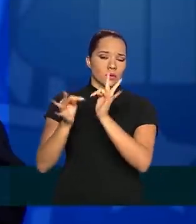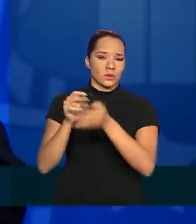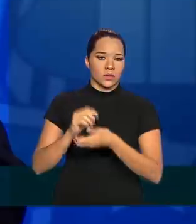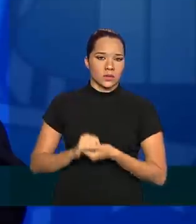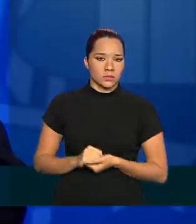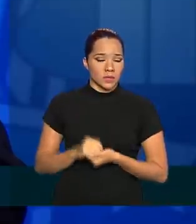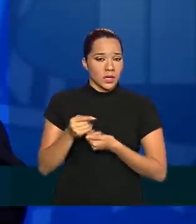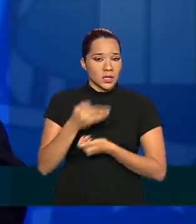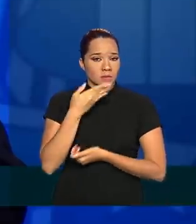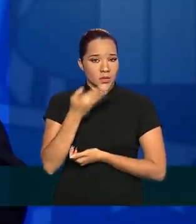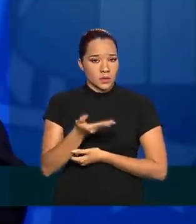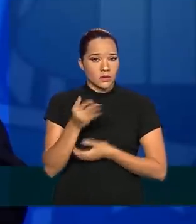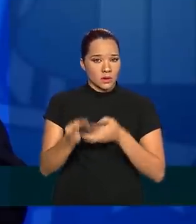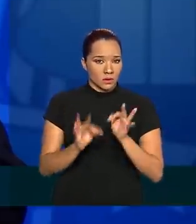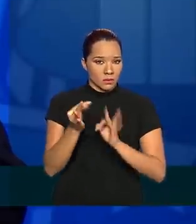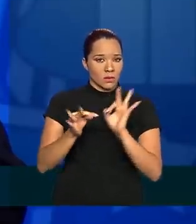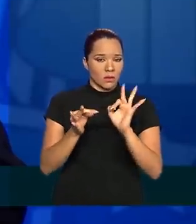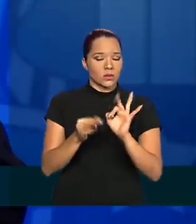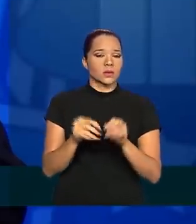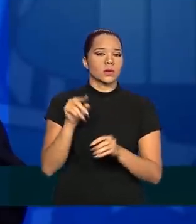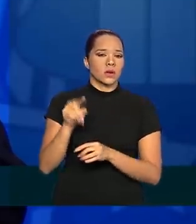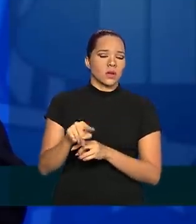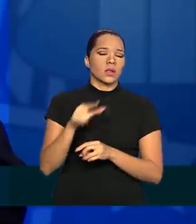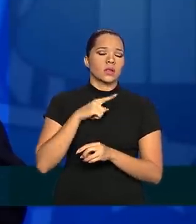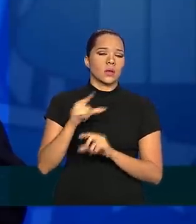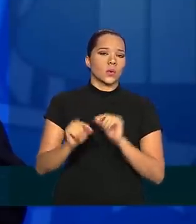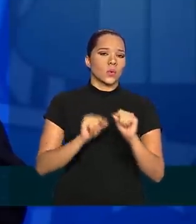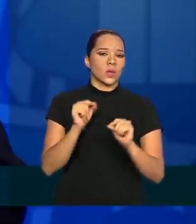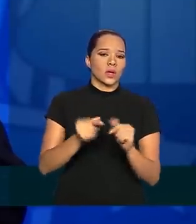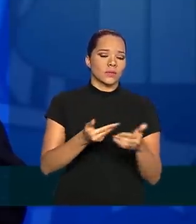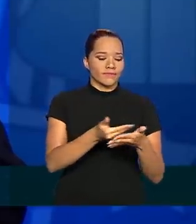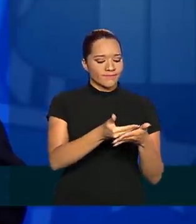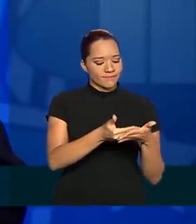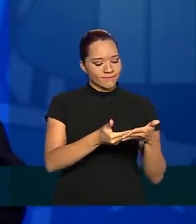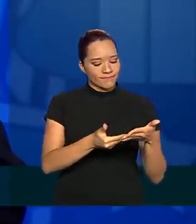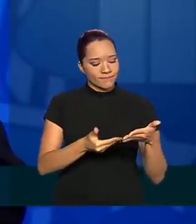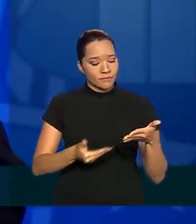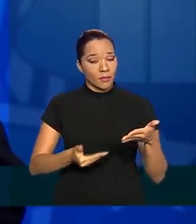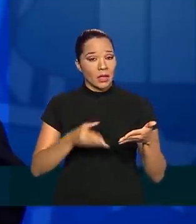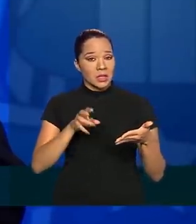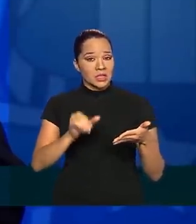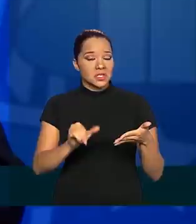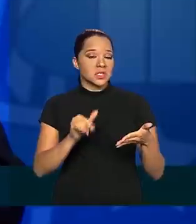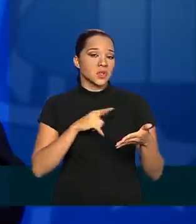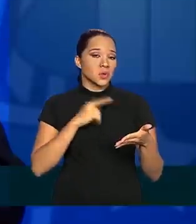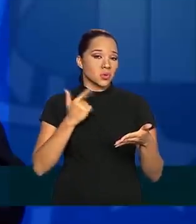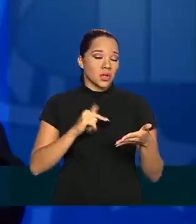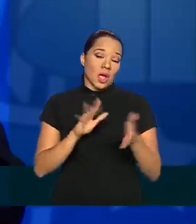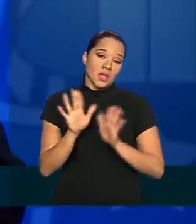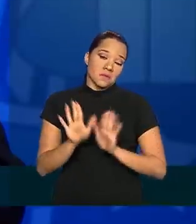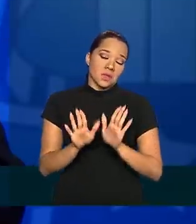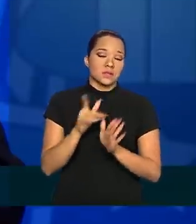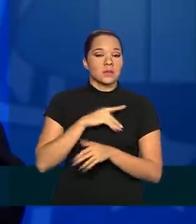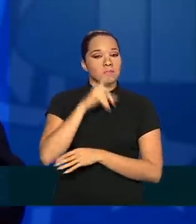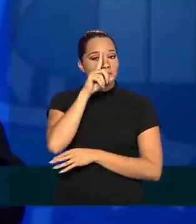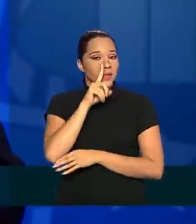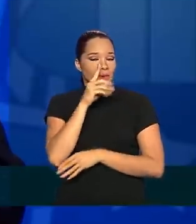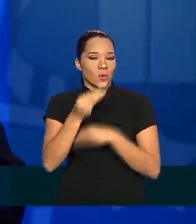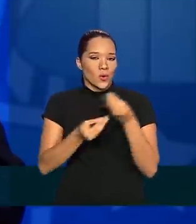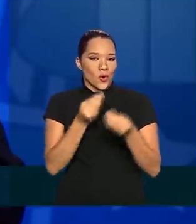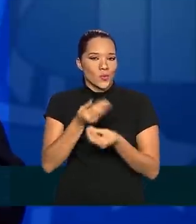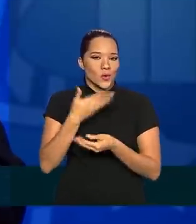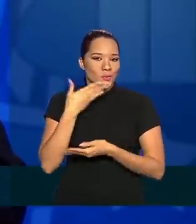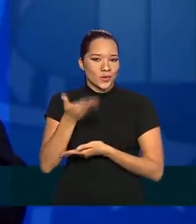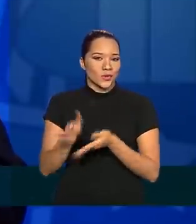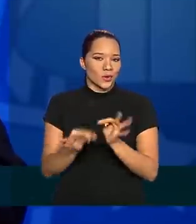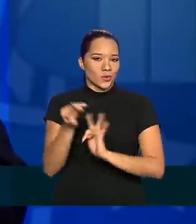E essa encomenda tecnológica, ela considera, caso exitosa, porque existe sempre o risco, por se tratar de uma encomenda